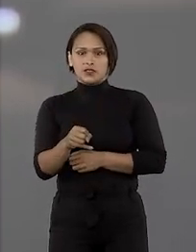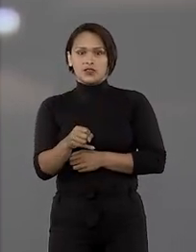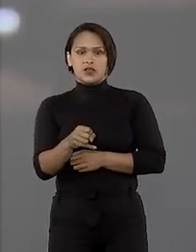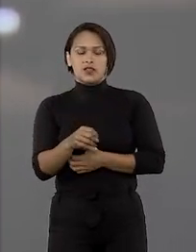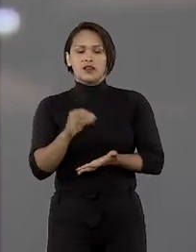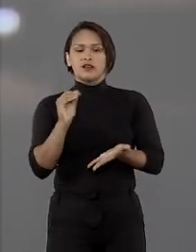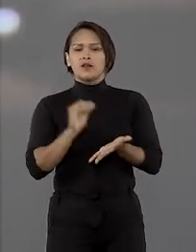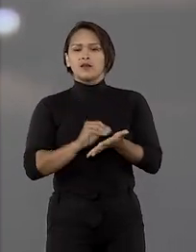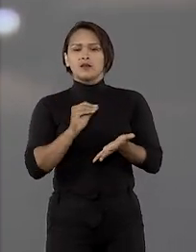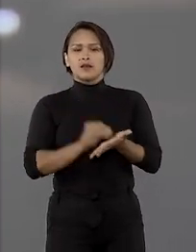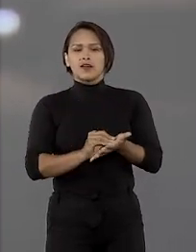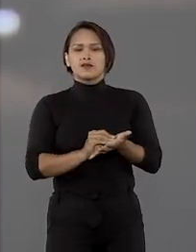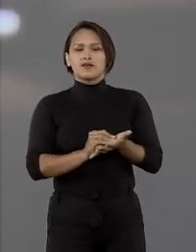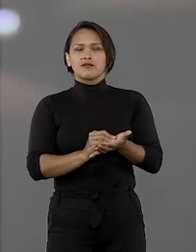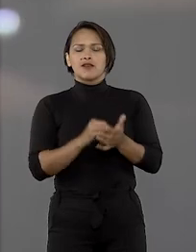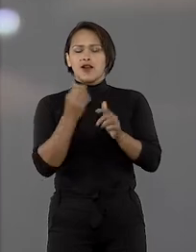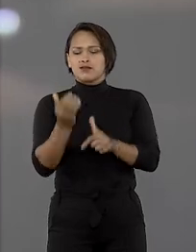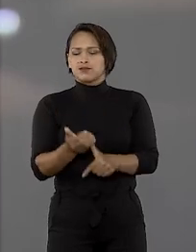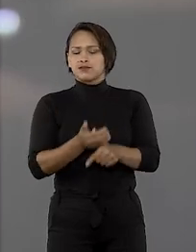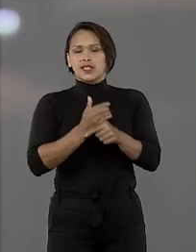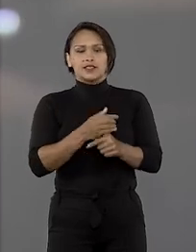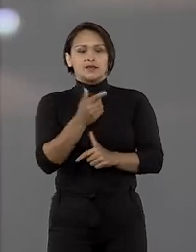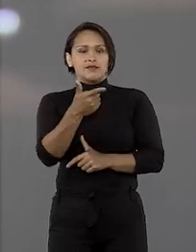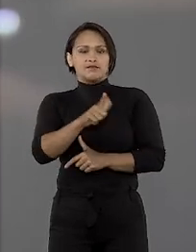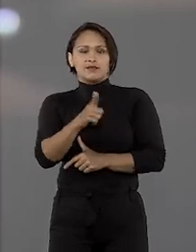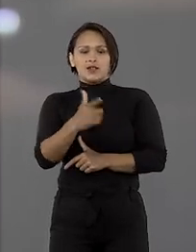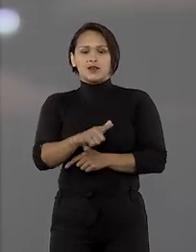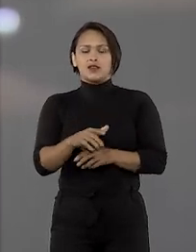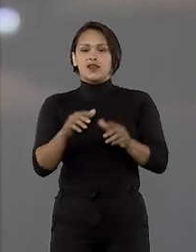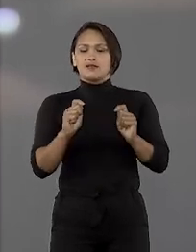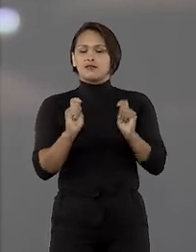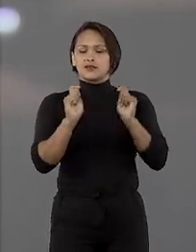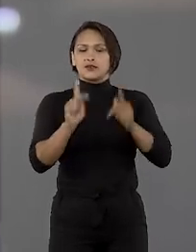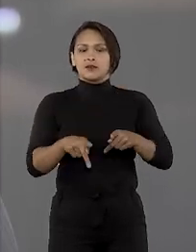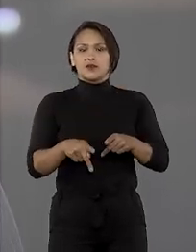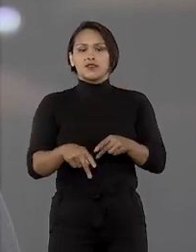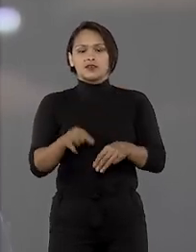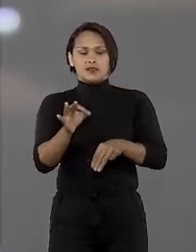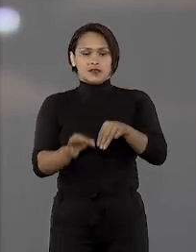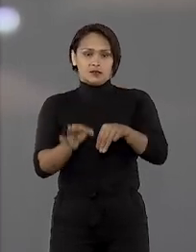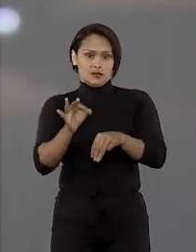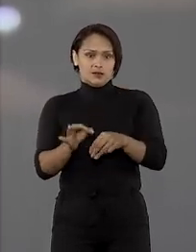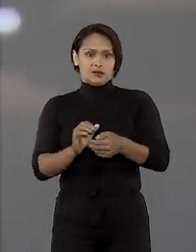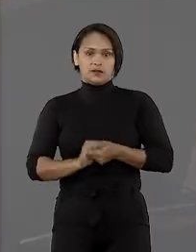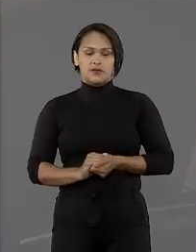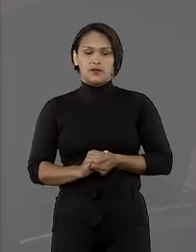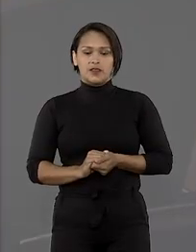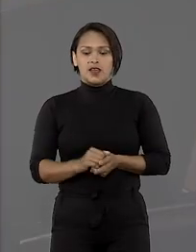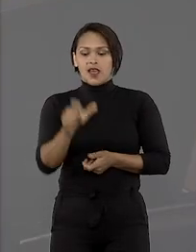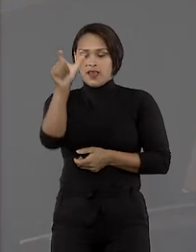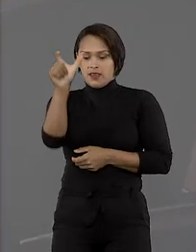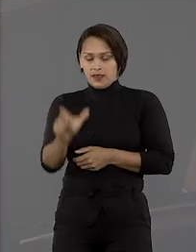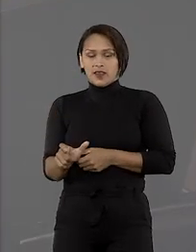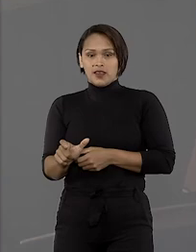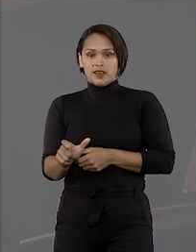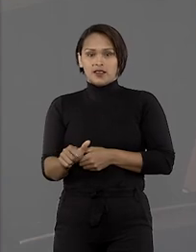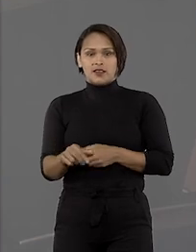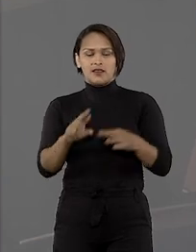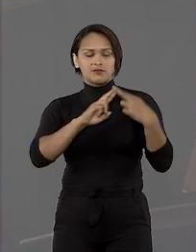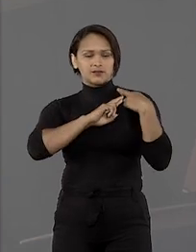uma falta irreparável com a aposentadoria de Napoleão. Napoleão